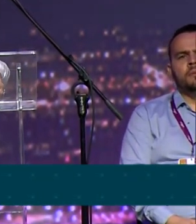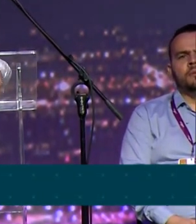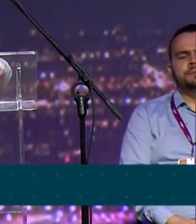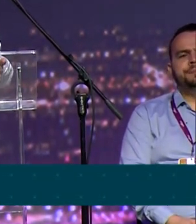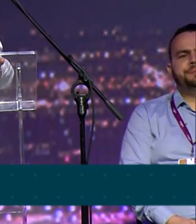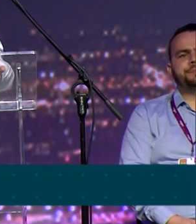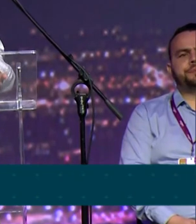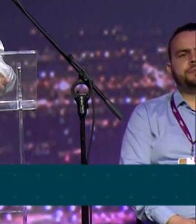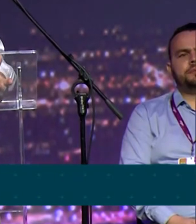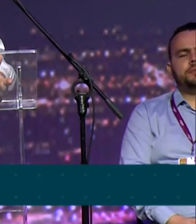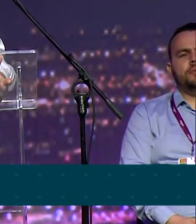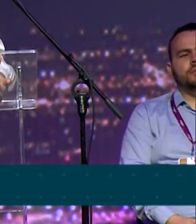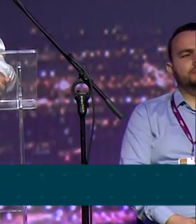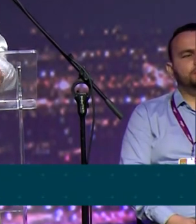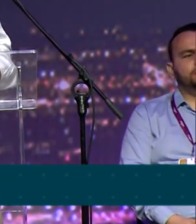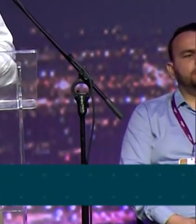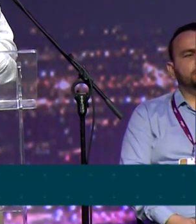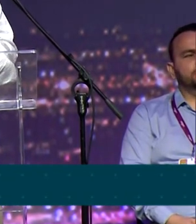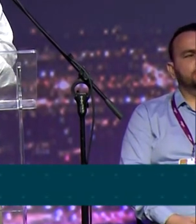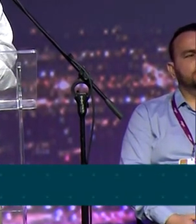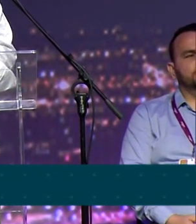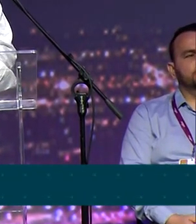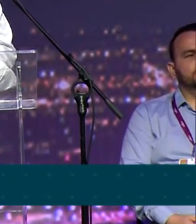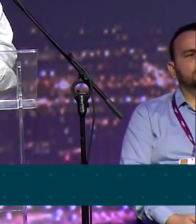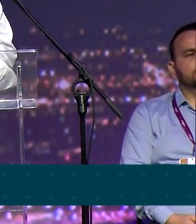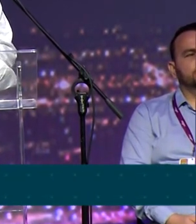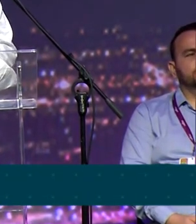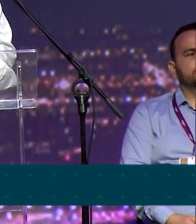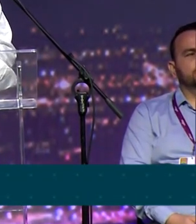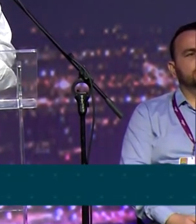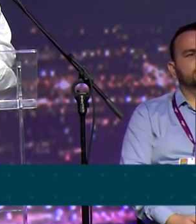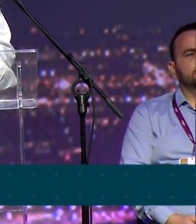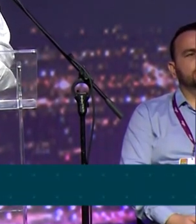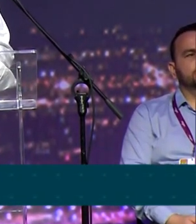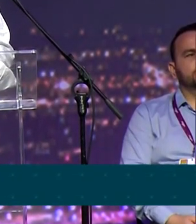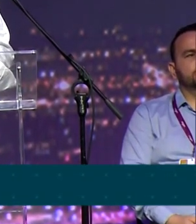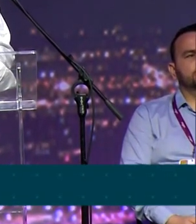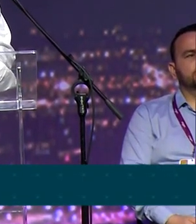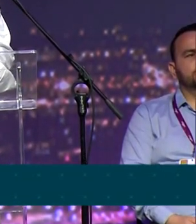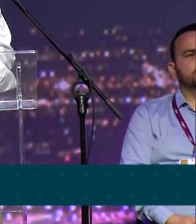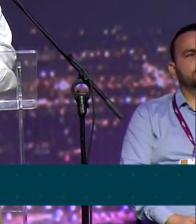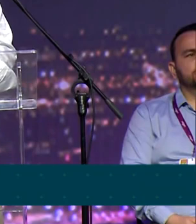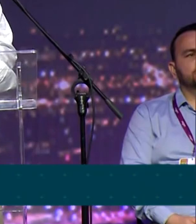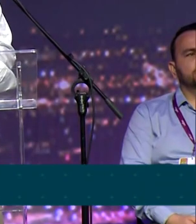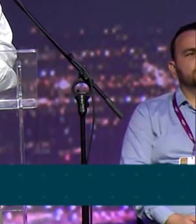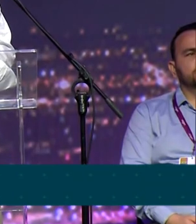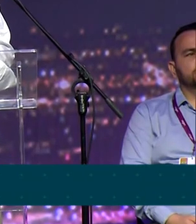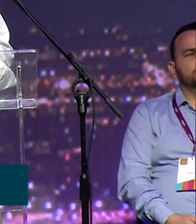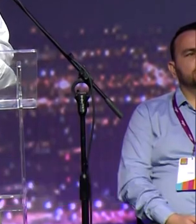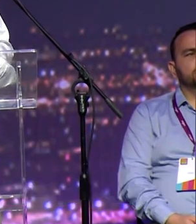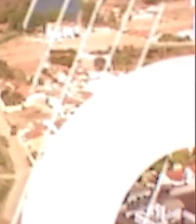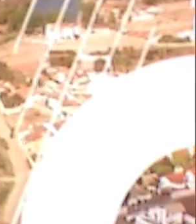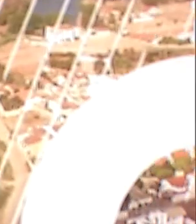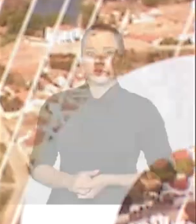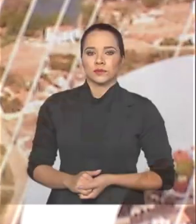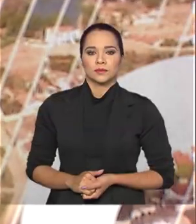cana, o setor sucro energético é exemplo de sustentabilidade para todo o mundo.